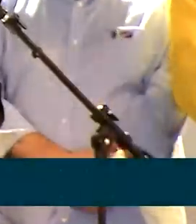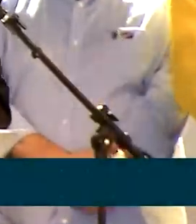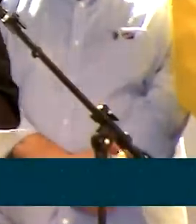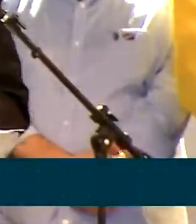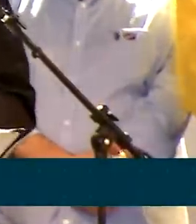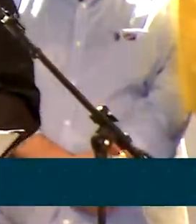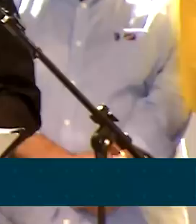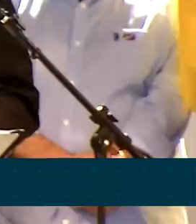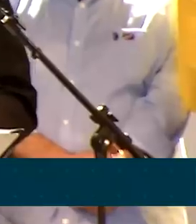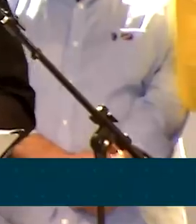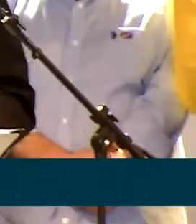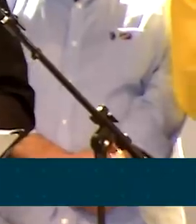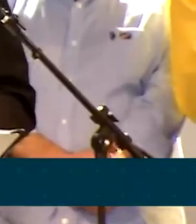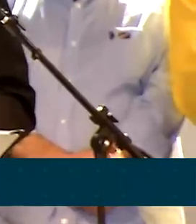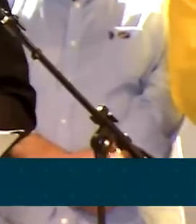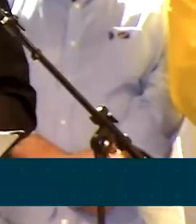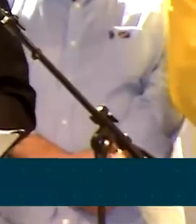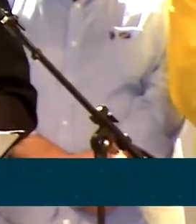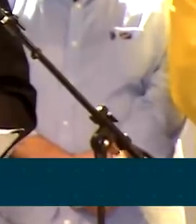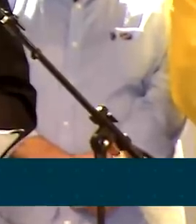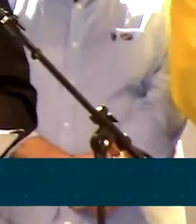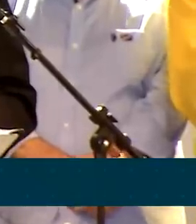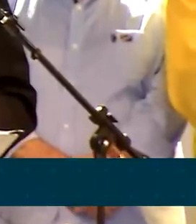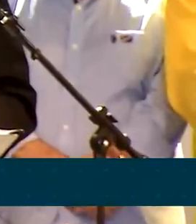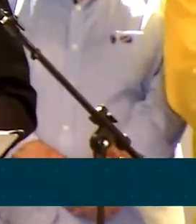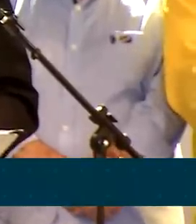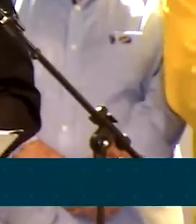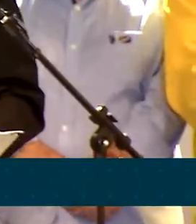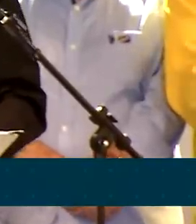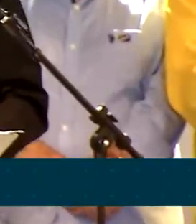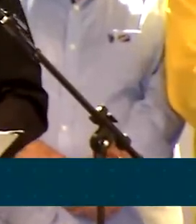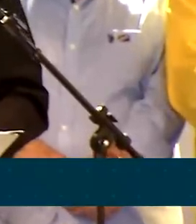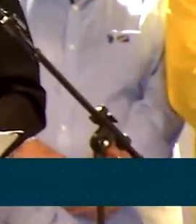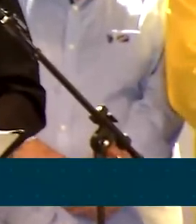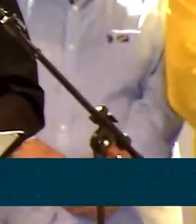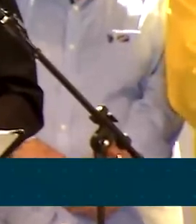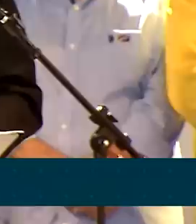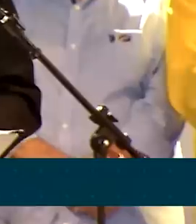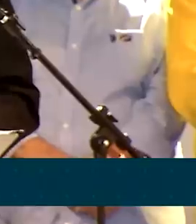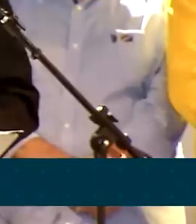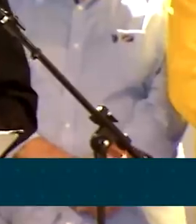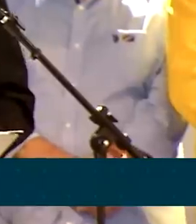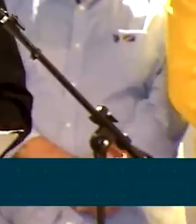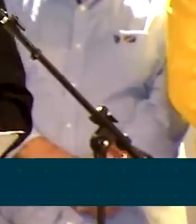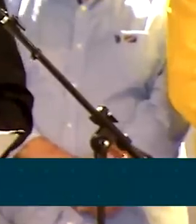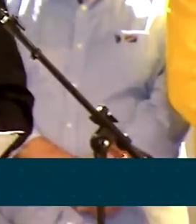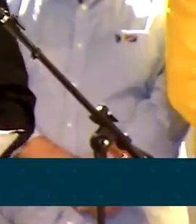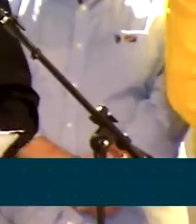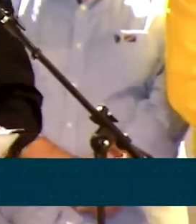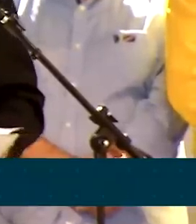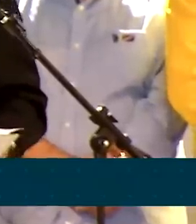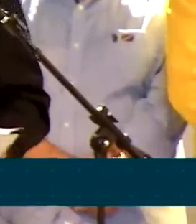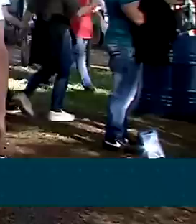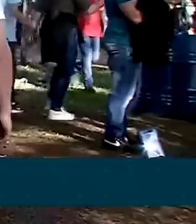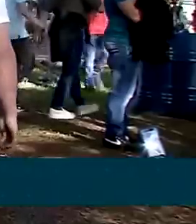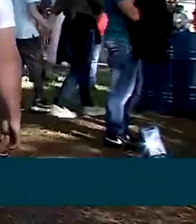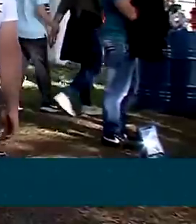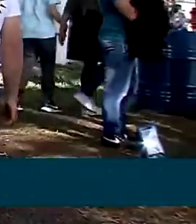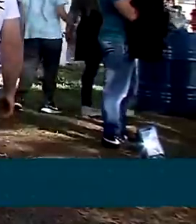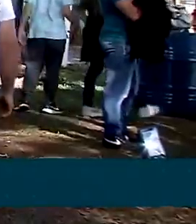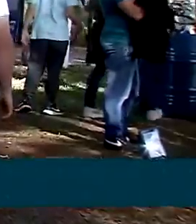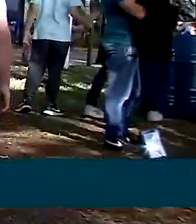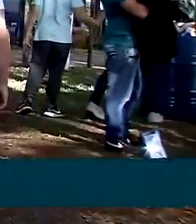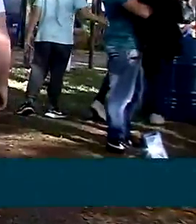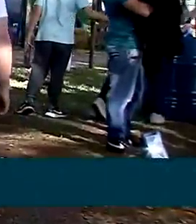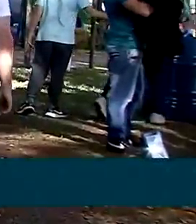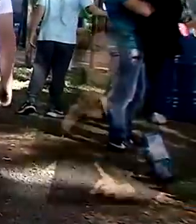que mostra para o Brasil e para o mundo a força do homem do campo. A Feira